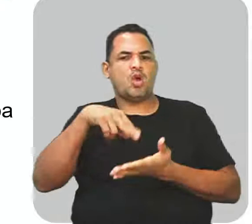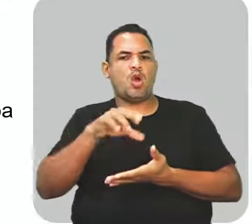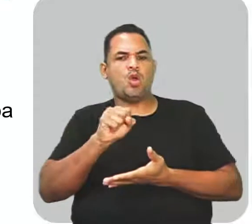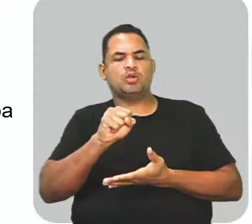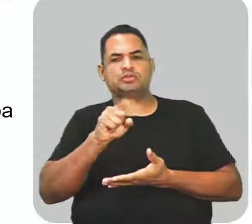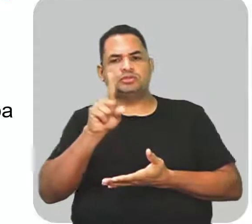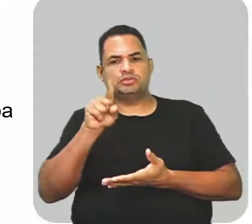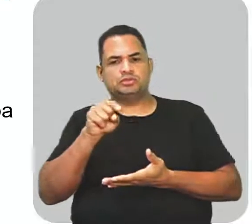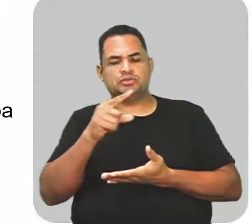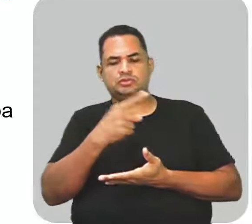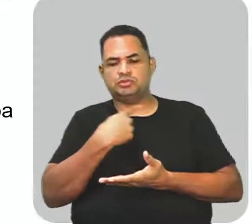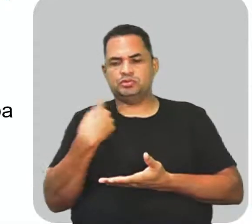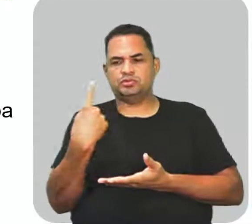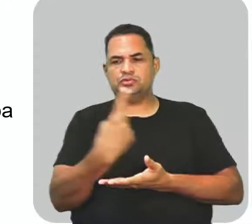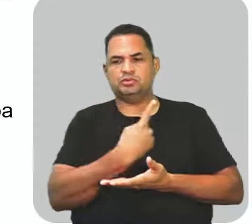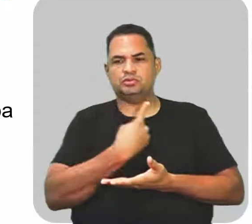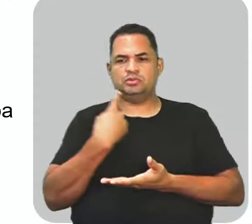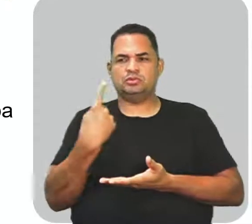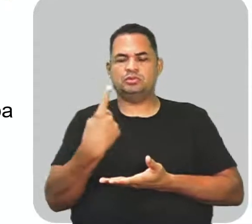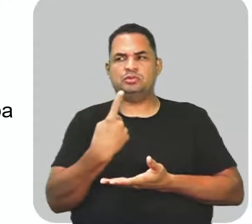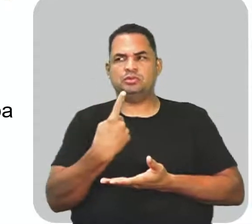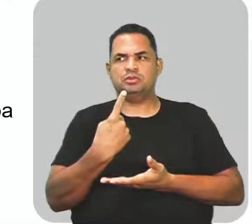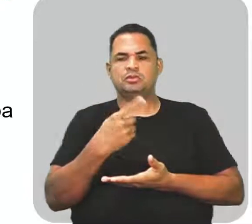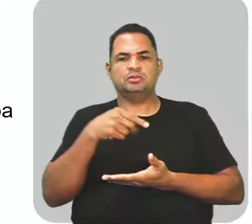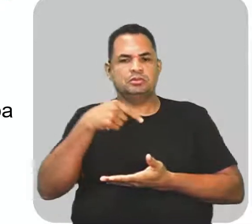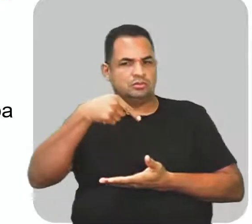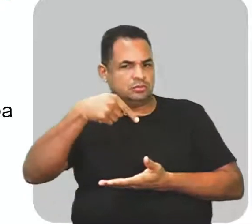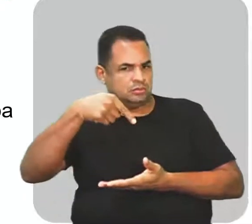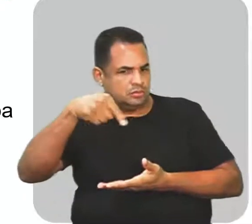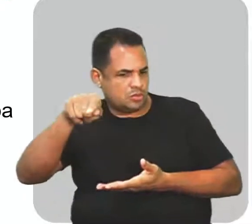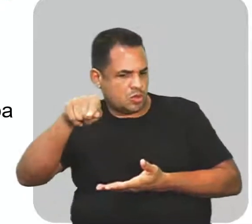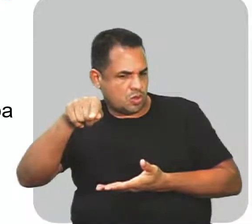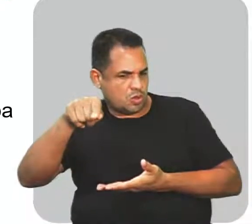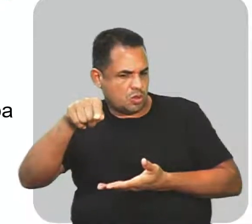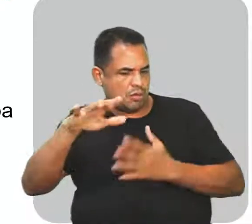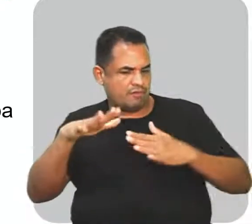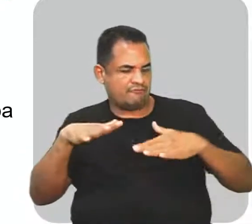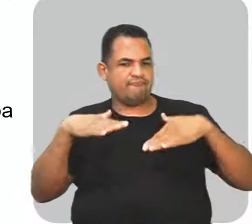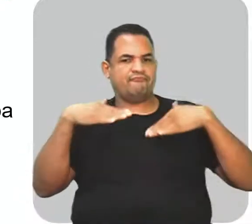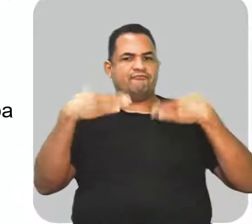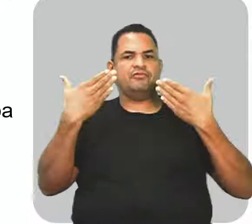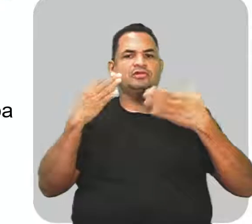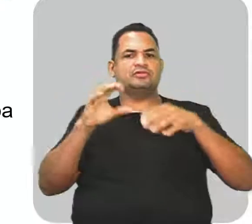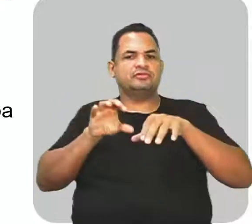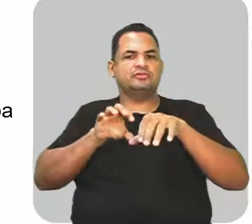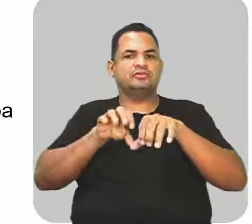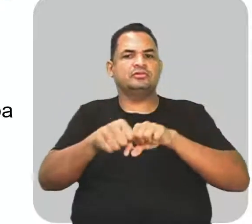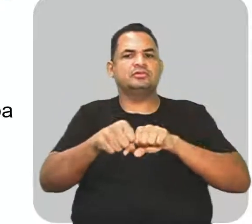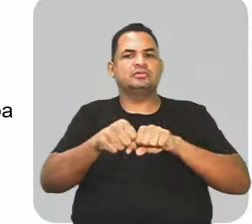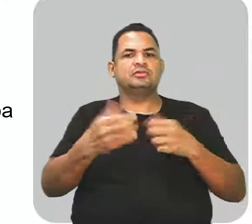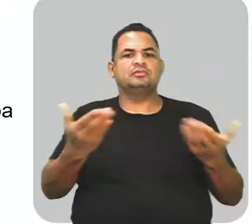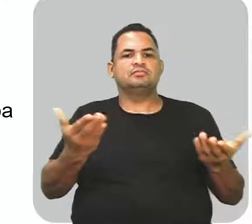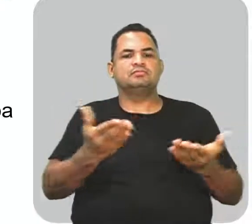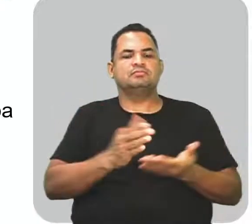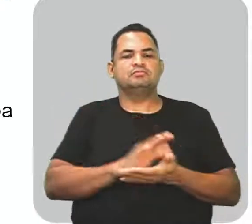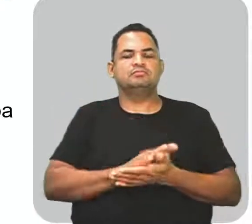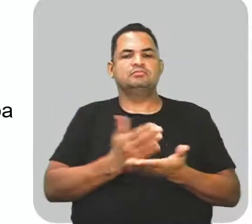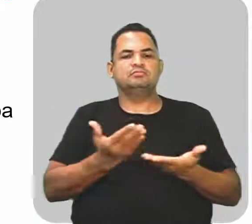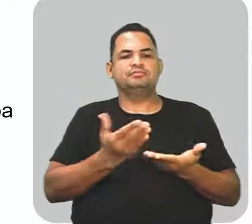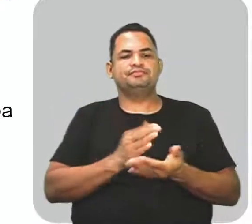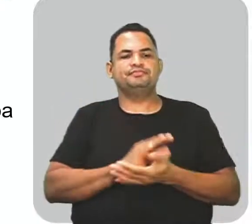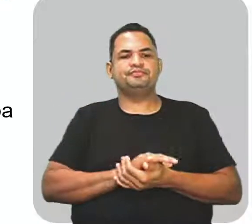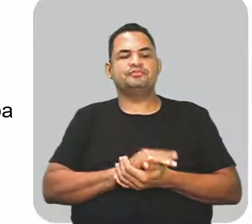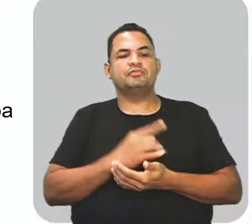nós, né? Nós seguimos para o baile de formatura. Mas nós estamos falando de uso